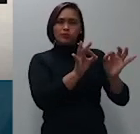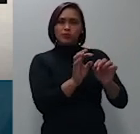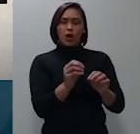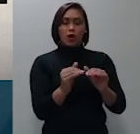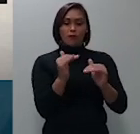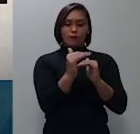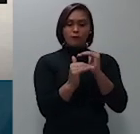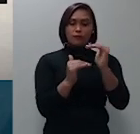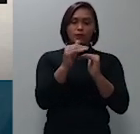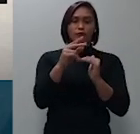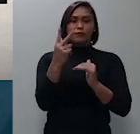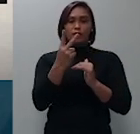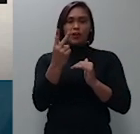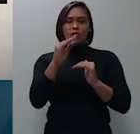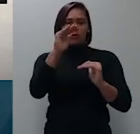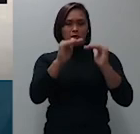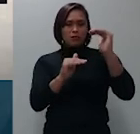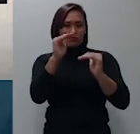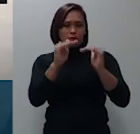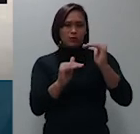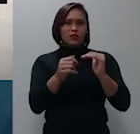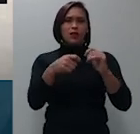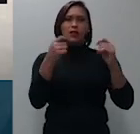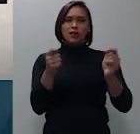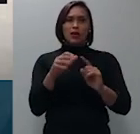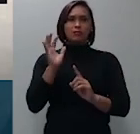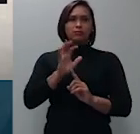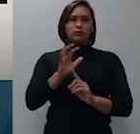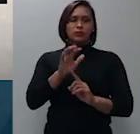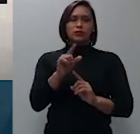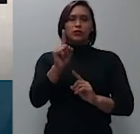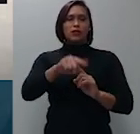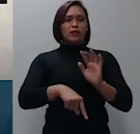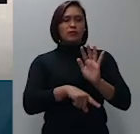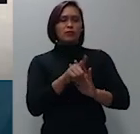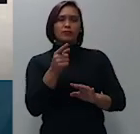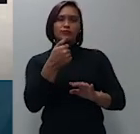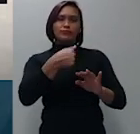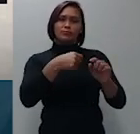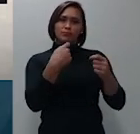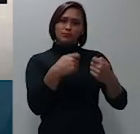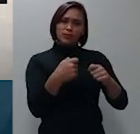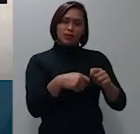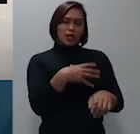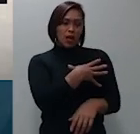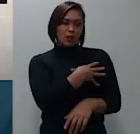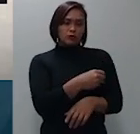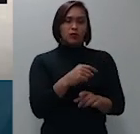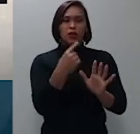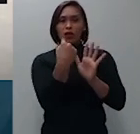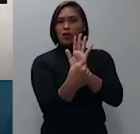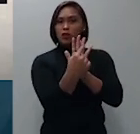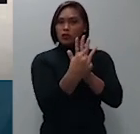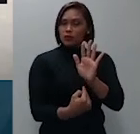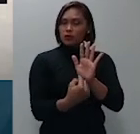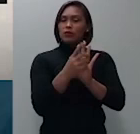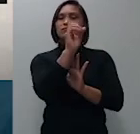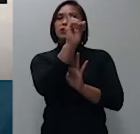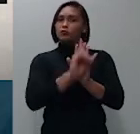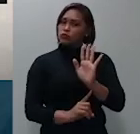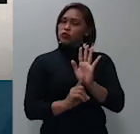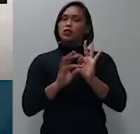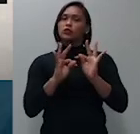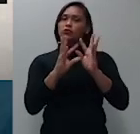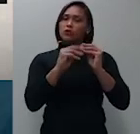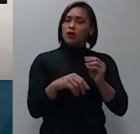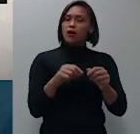adiante ainda dizem o negócio entabulado em relação aos menores é nulo de pleno direito pois efetivado em valores